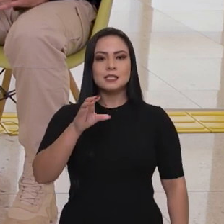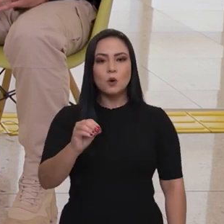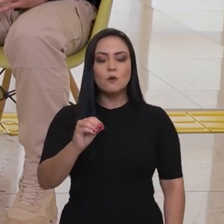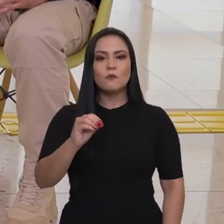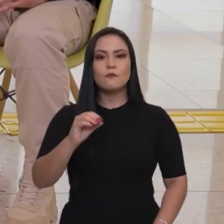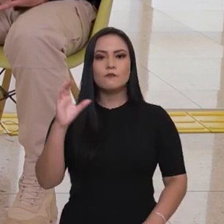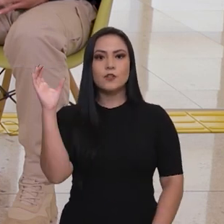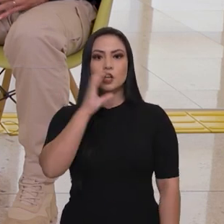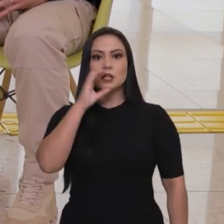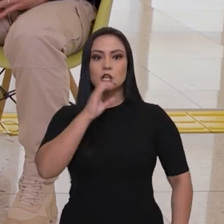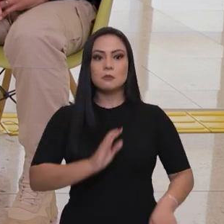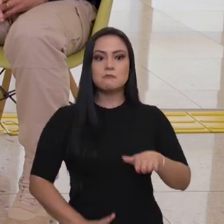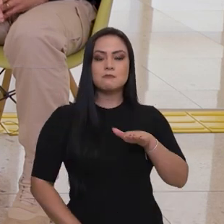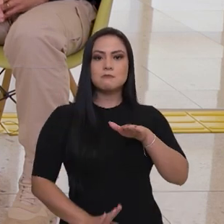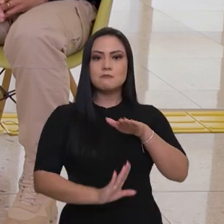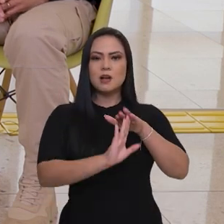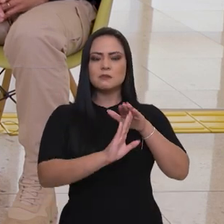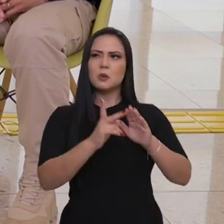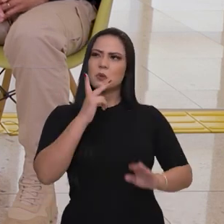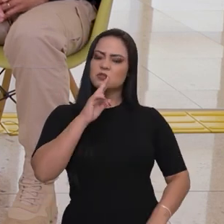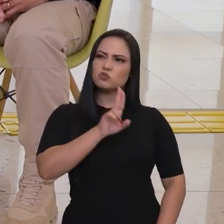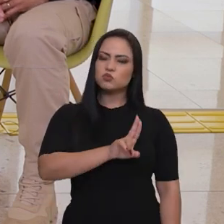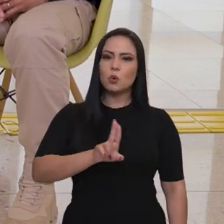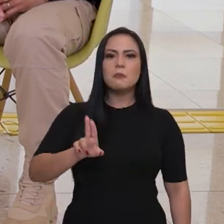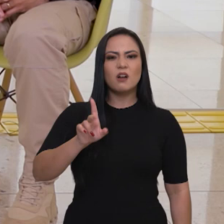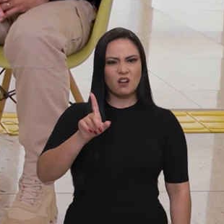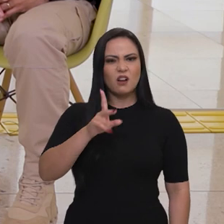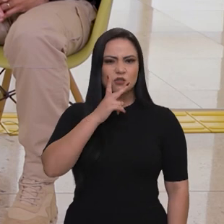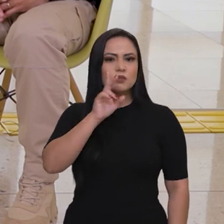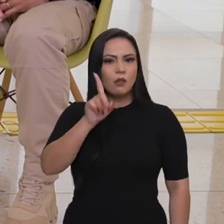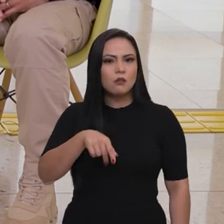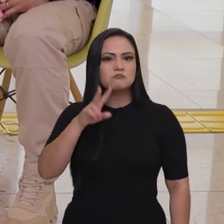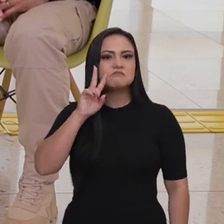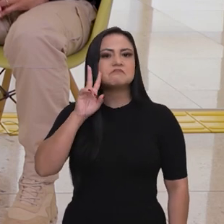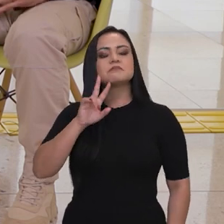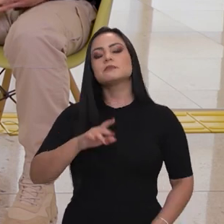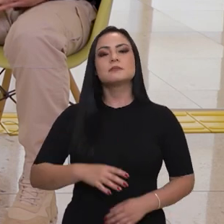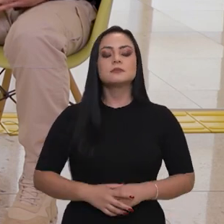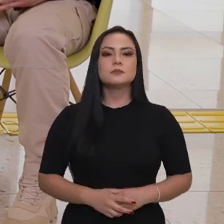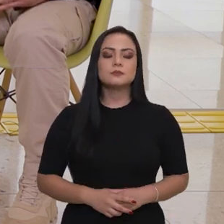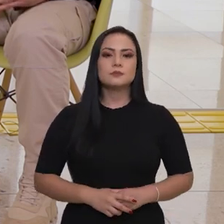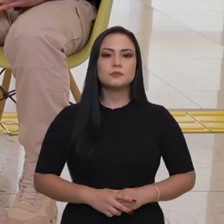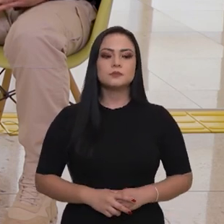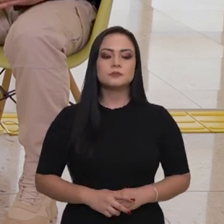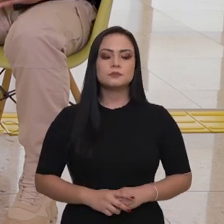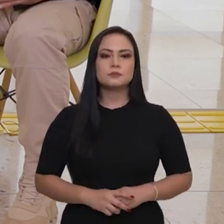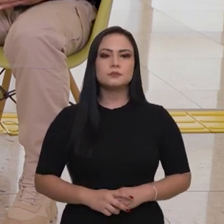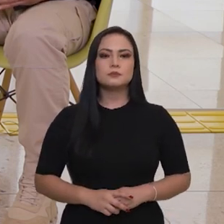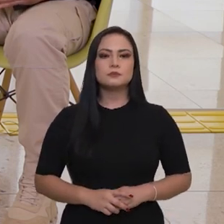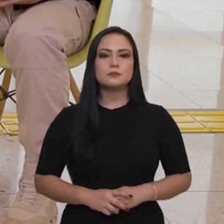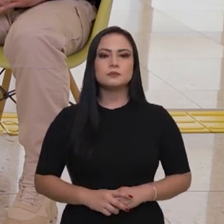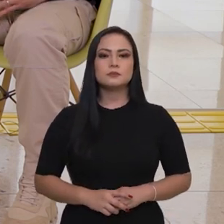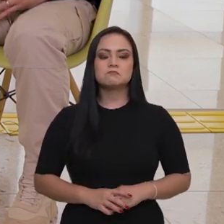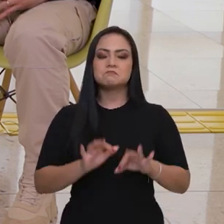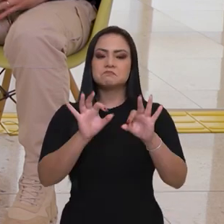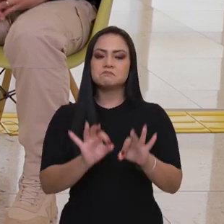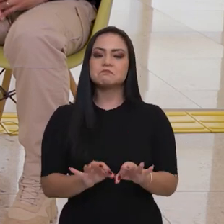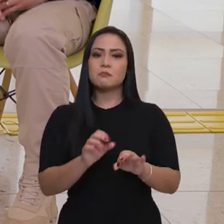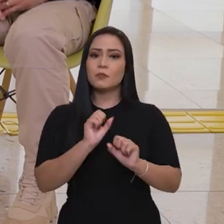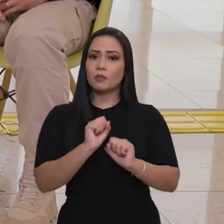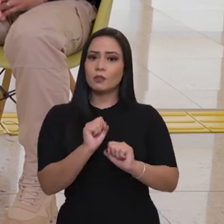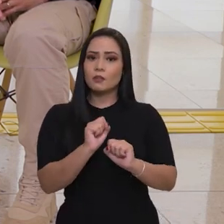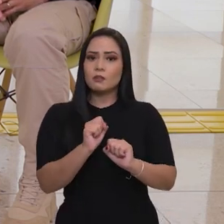estiver enganado do nome, é esse, e justamente para poder coibir o excesso de